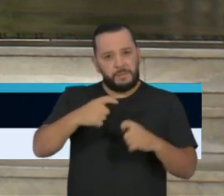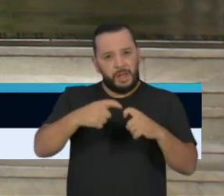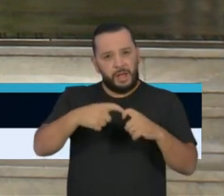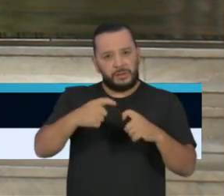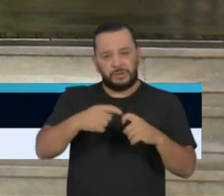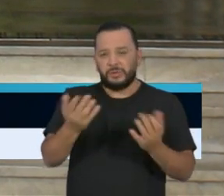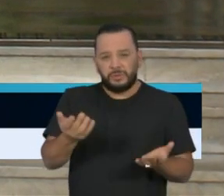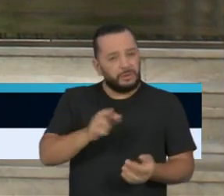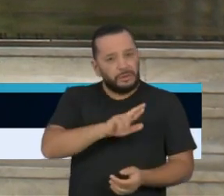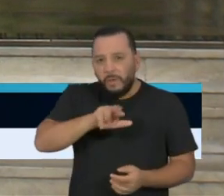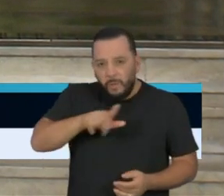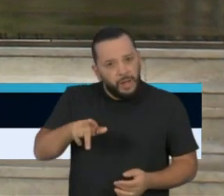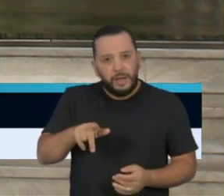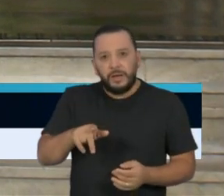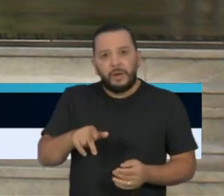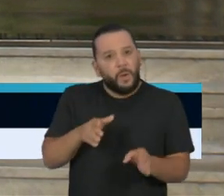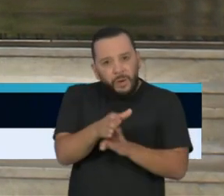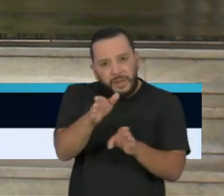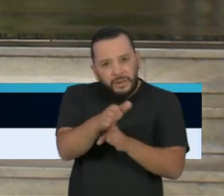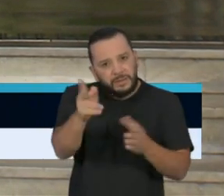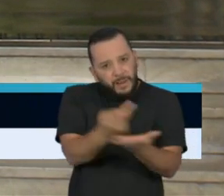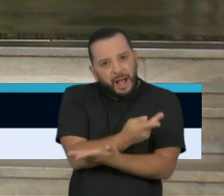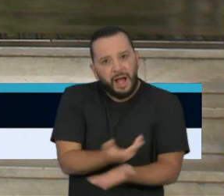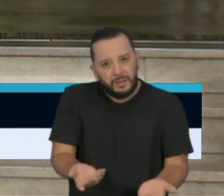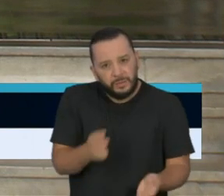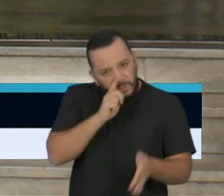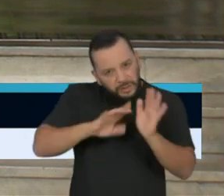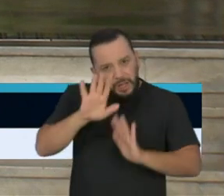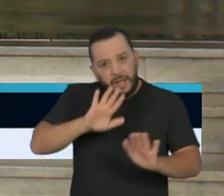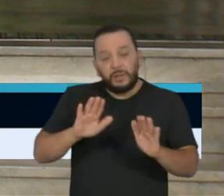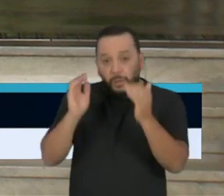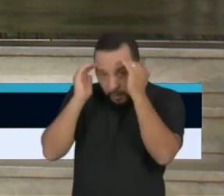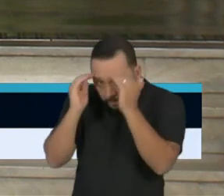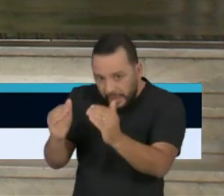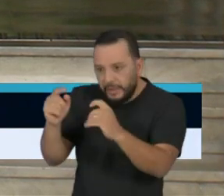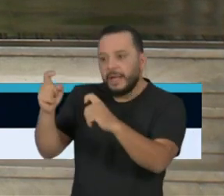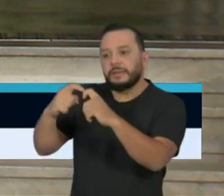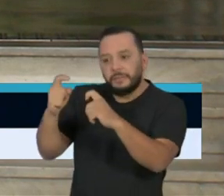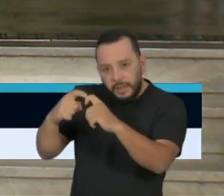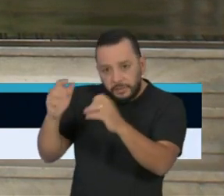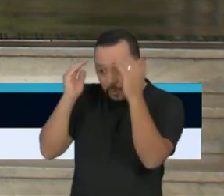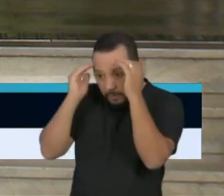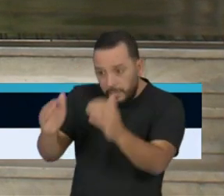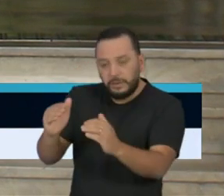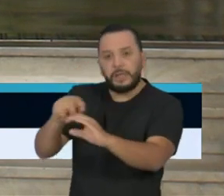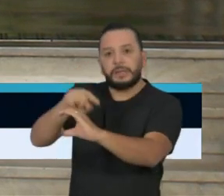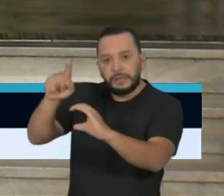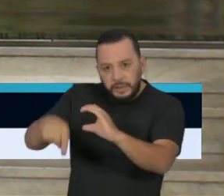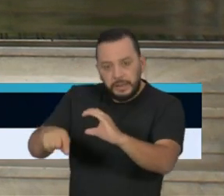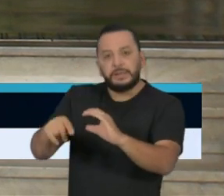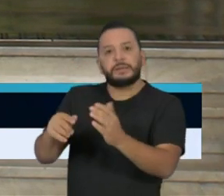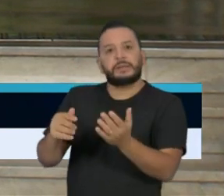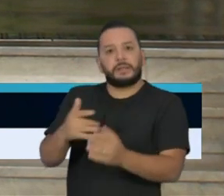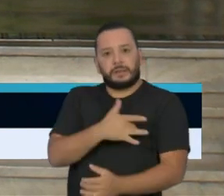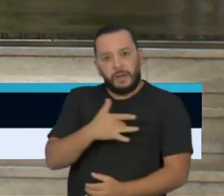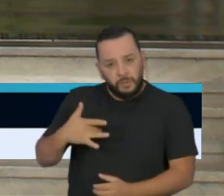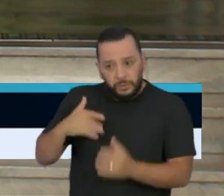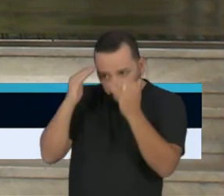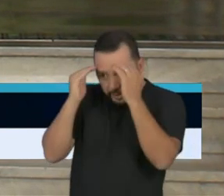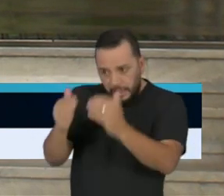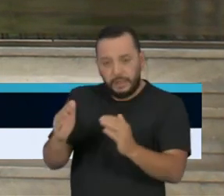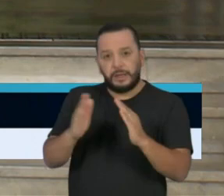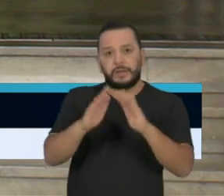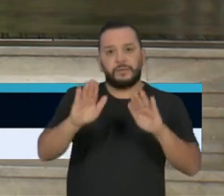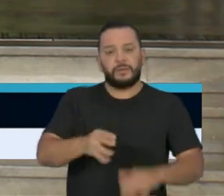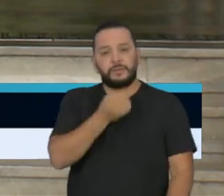orientar você de forma correta. Siga a orientação da medicina, da saúde e da ciência. Fique em casa.